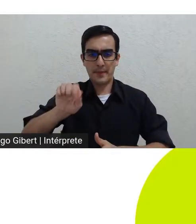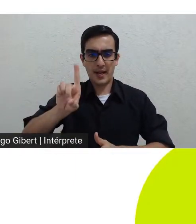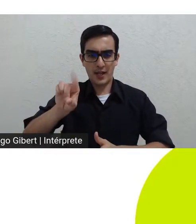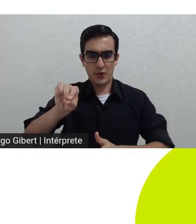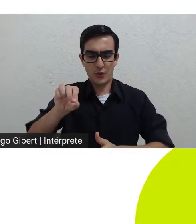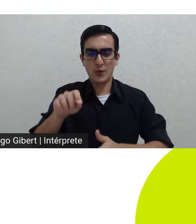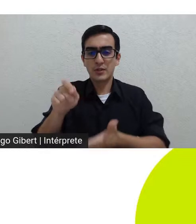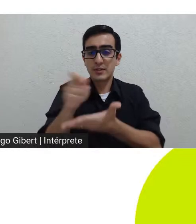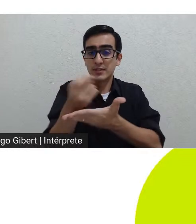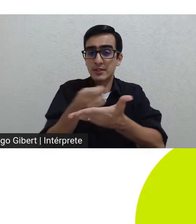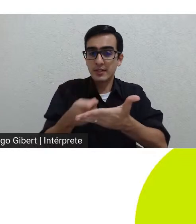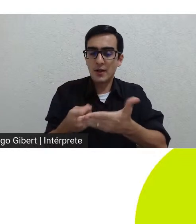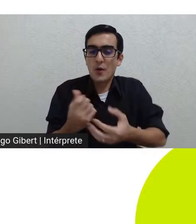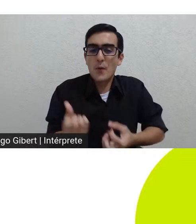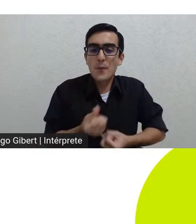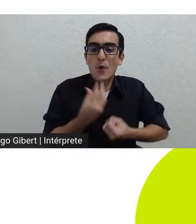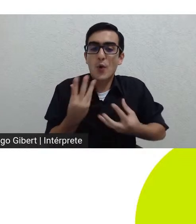em quando